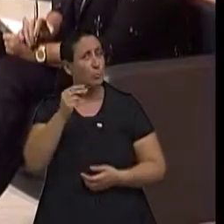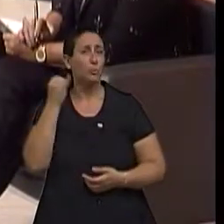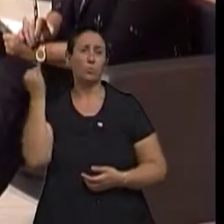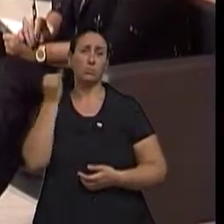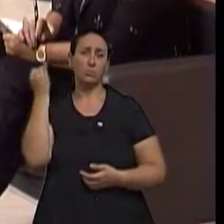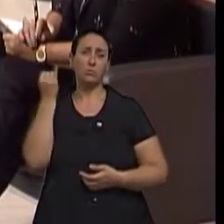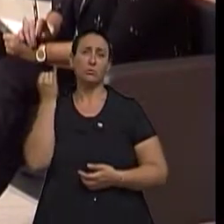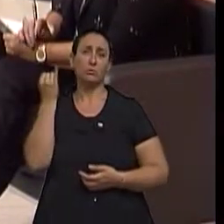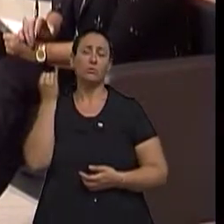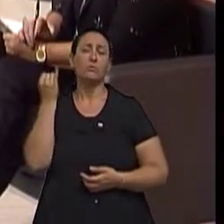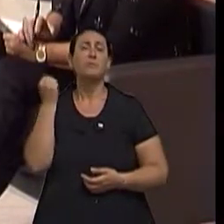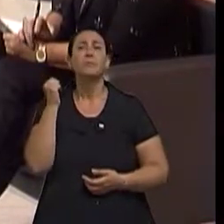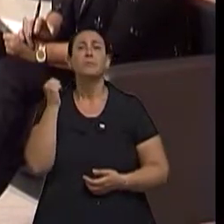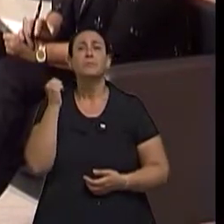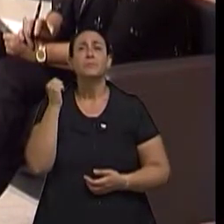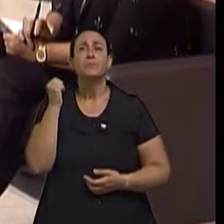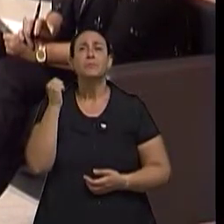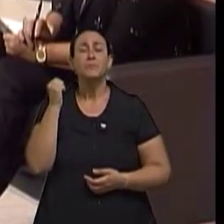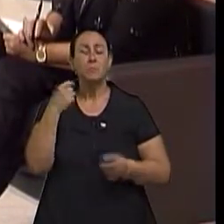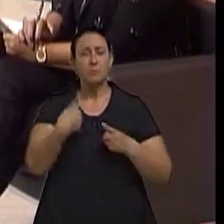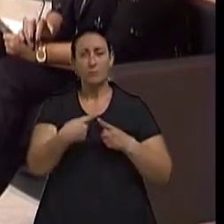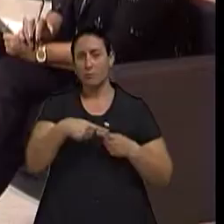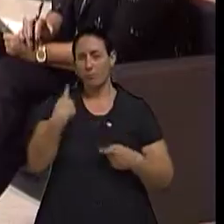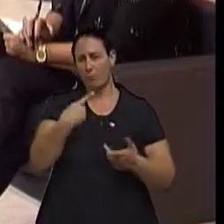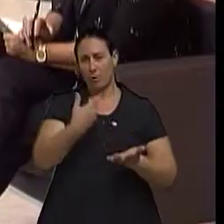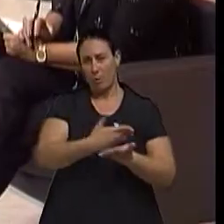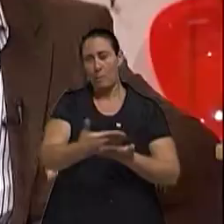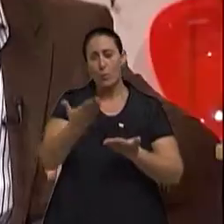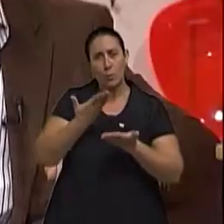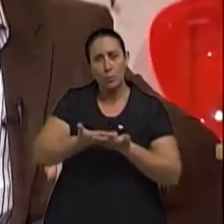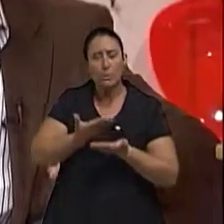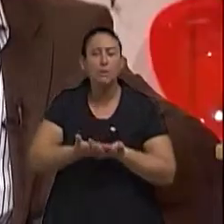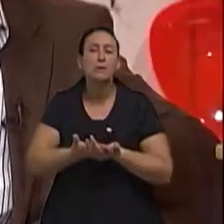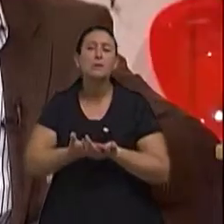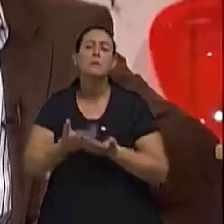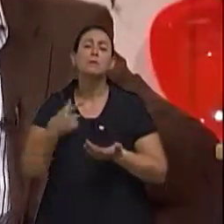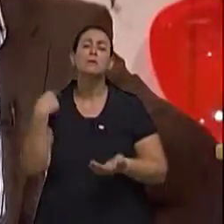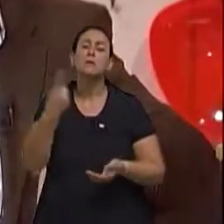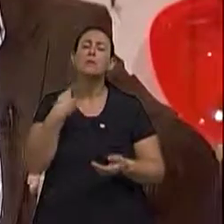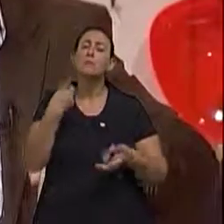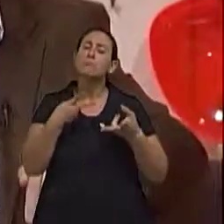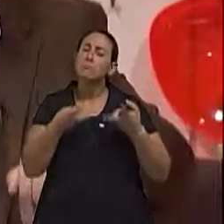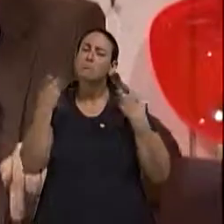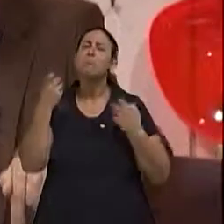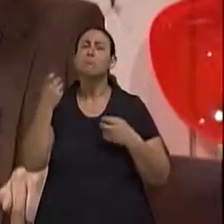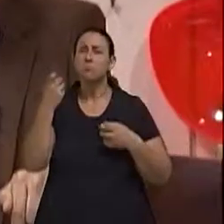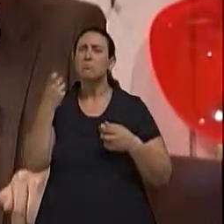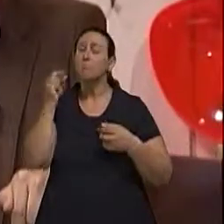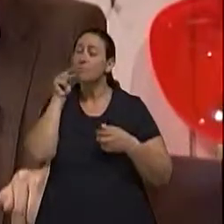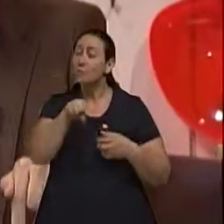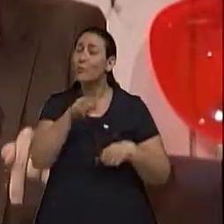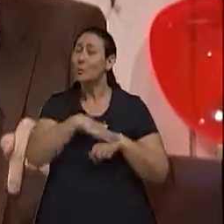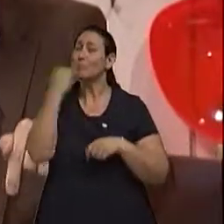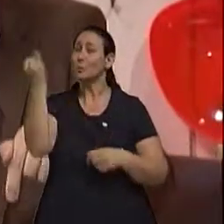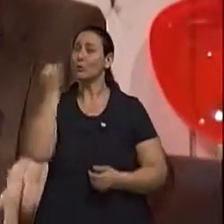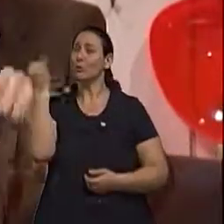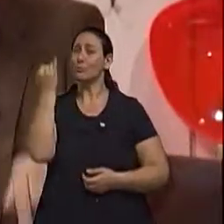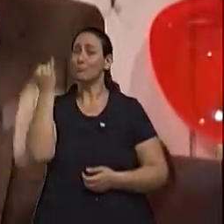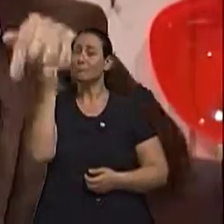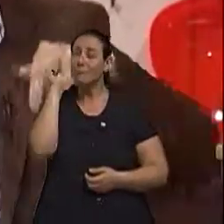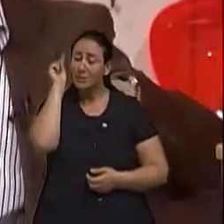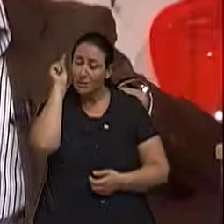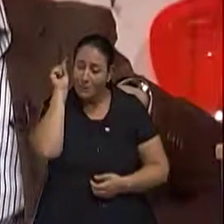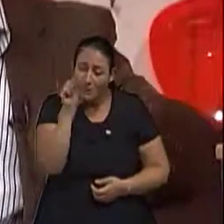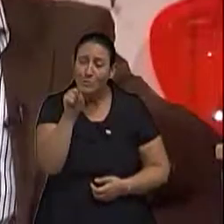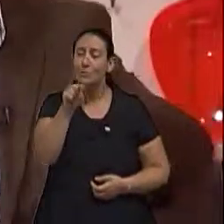importante. Porque quando a começa a estudar, a gente vê assim que esse talvez é o fator mais relevante na história